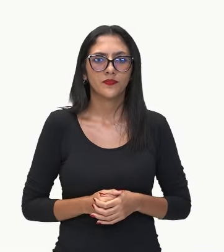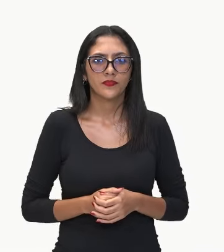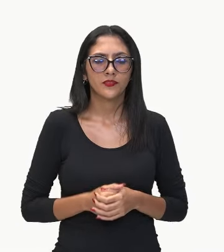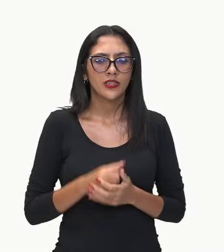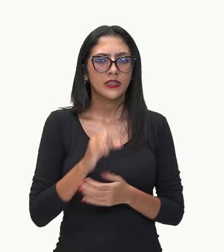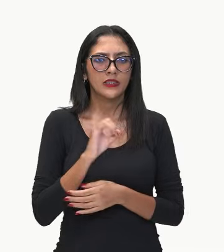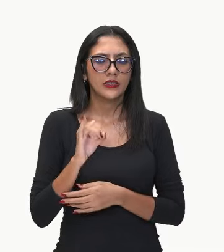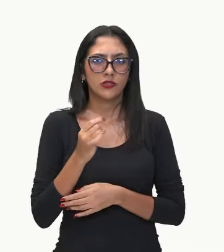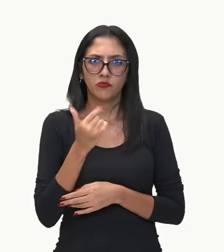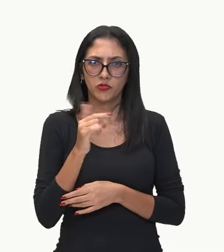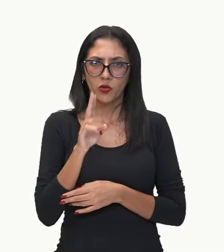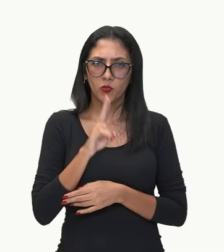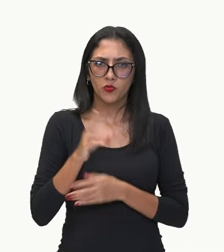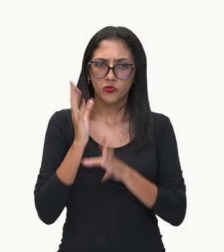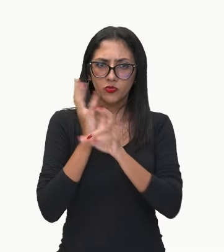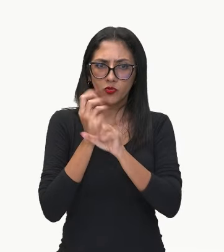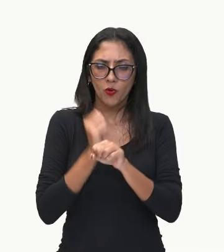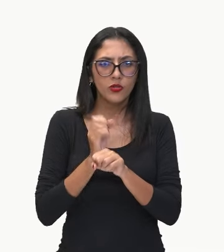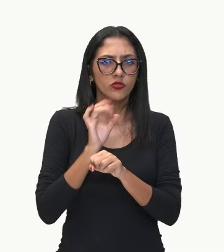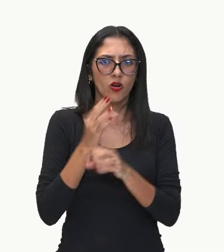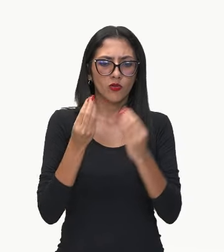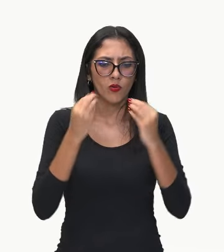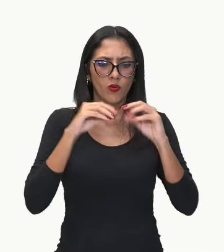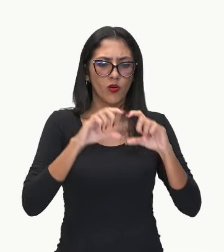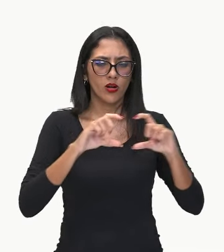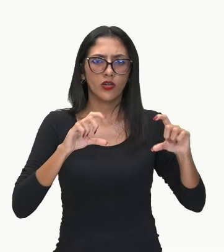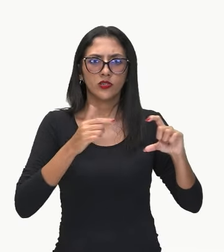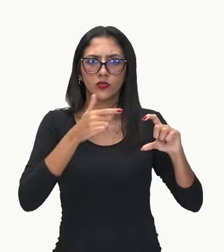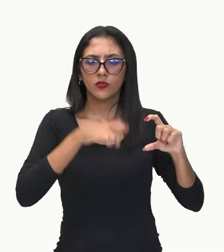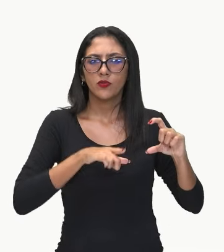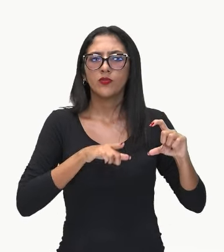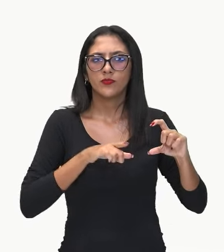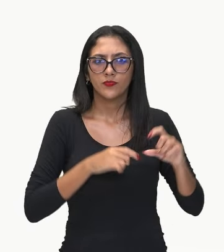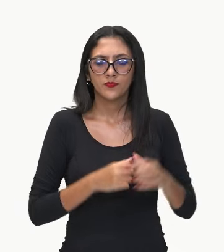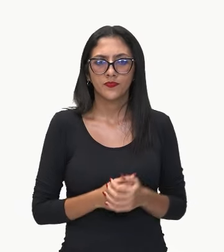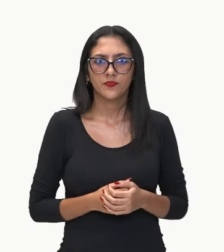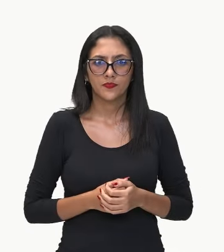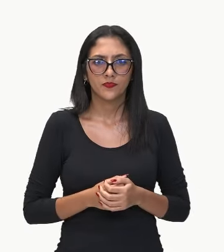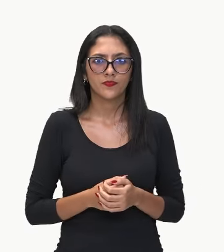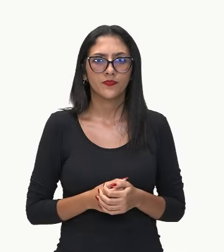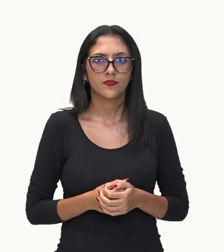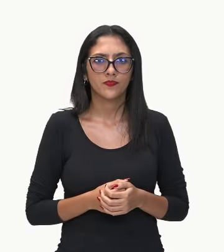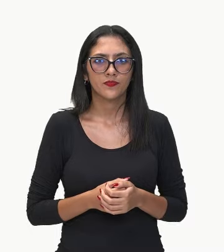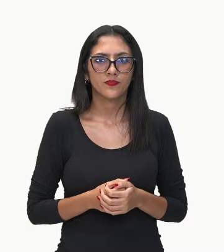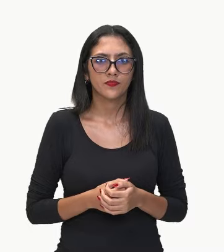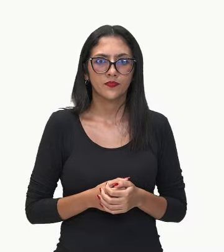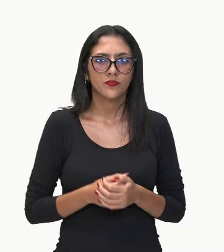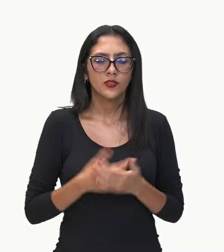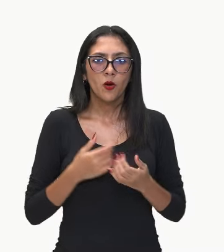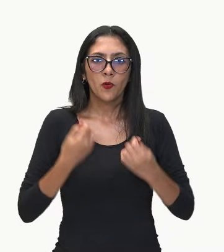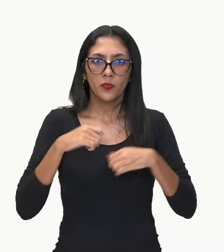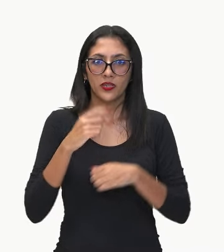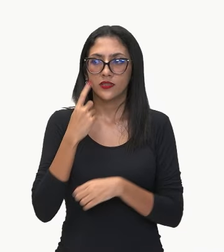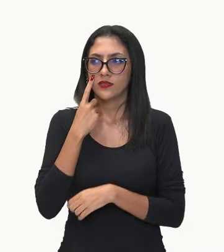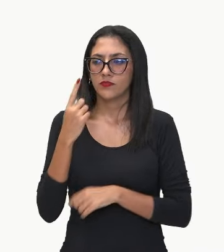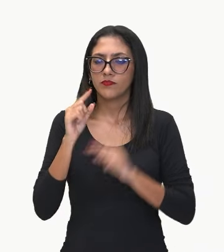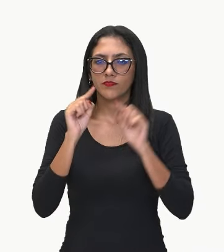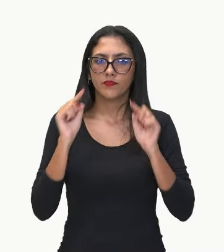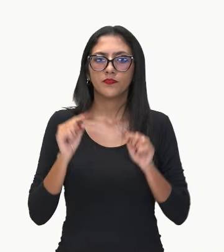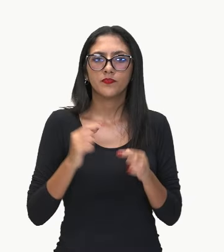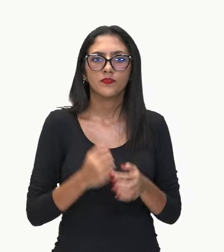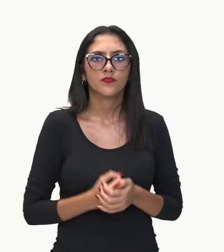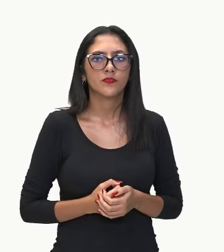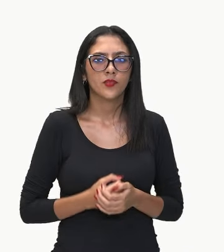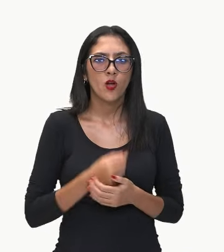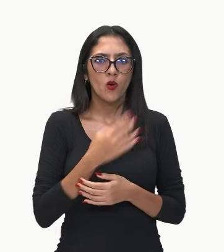você vai repetir. Isso, exatamente. Então, nós vamos ter que trabalhar aqui. 4 vezes